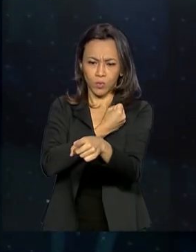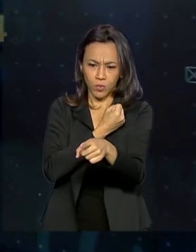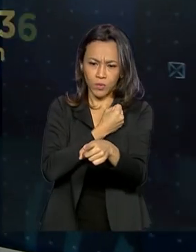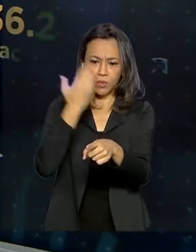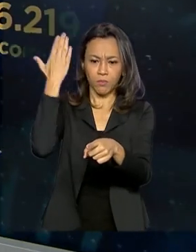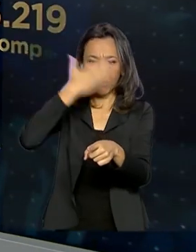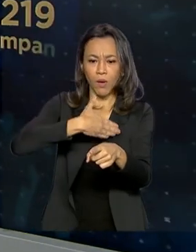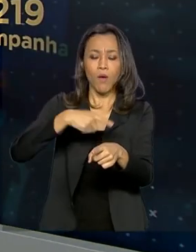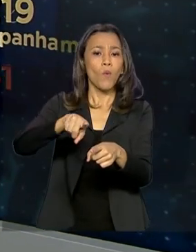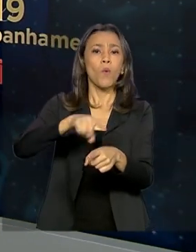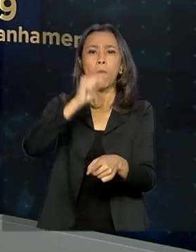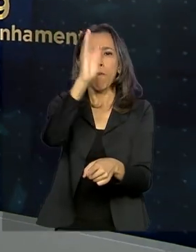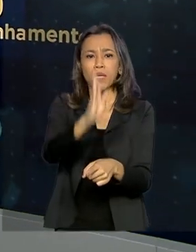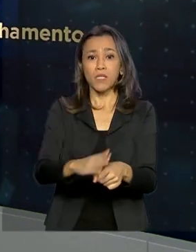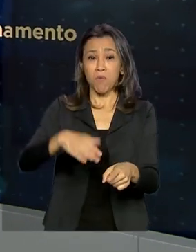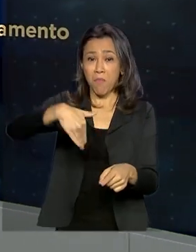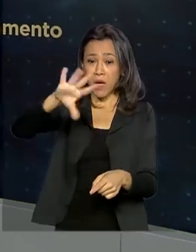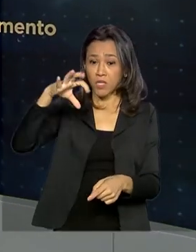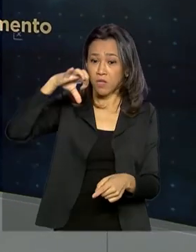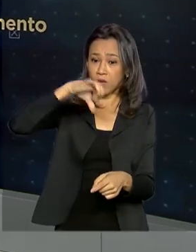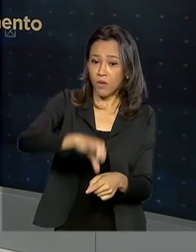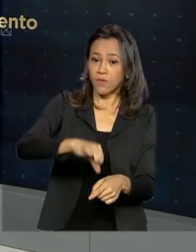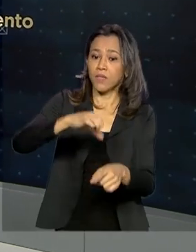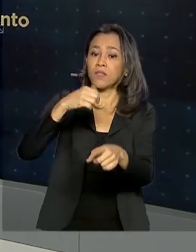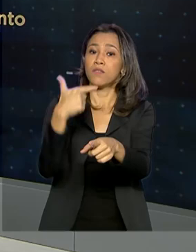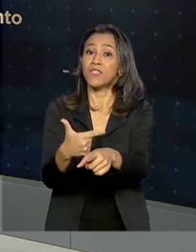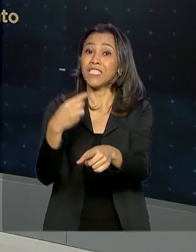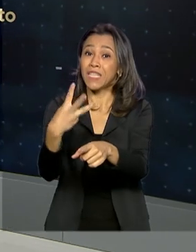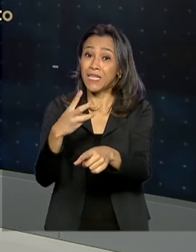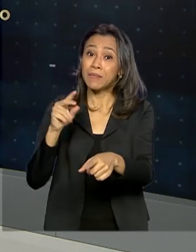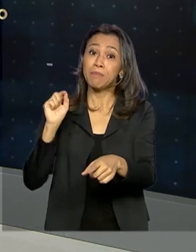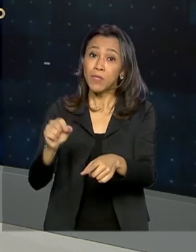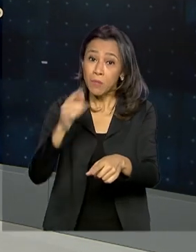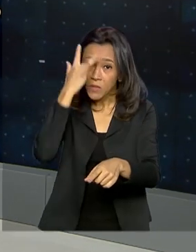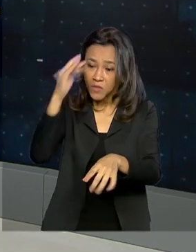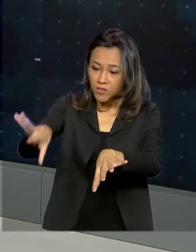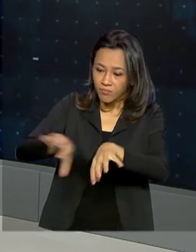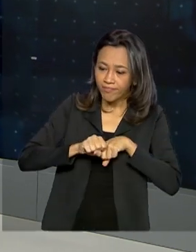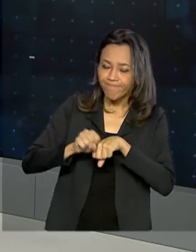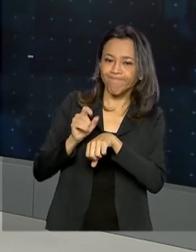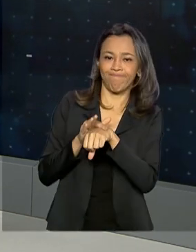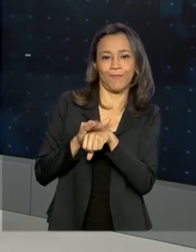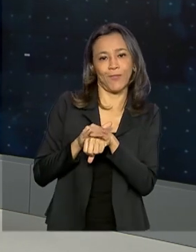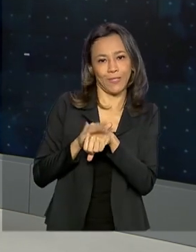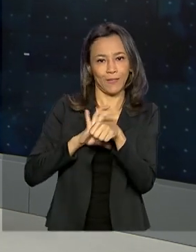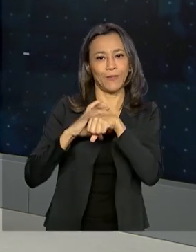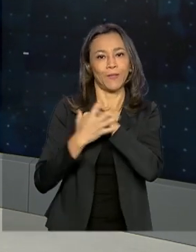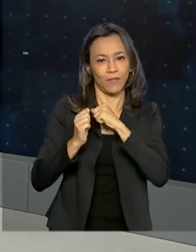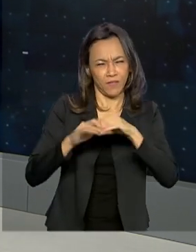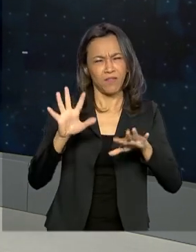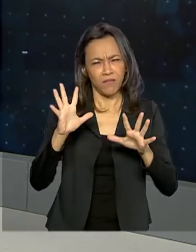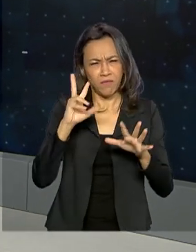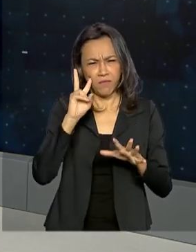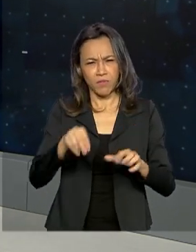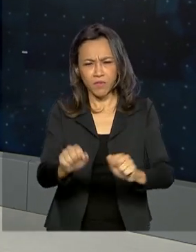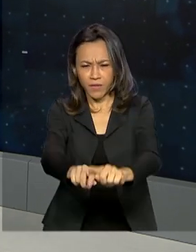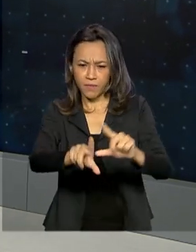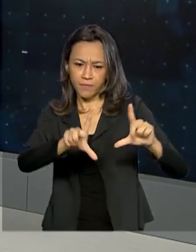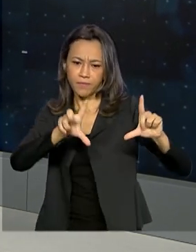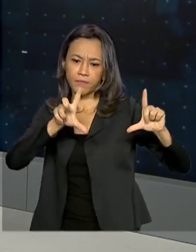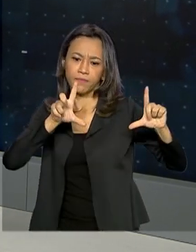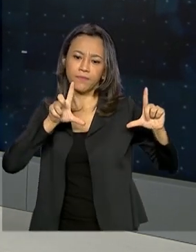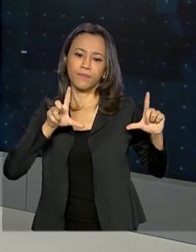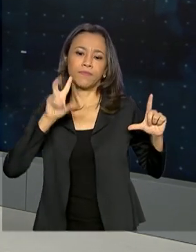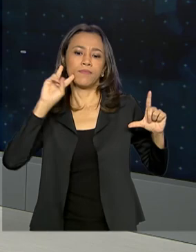mostram que o Brasil possui mais de 923 mil pessoas infectadas com o novo coronavírus. Vamos dar uma olhadinha aqui. Olha só,